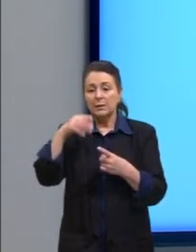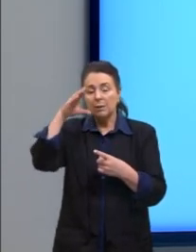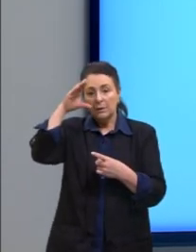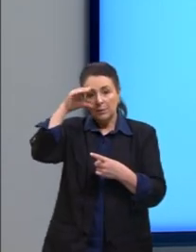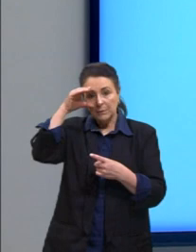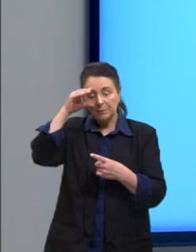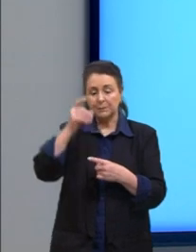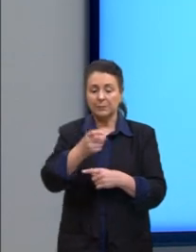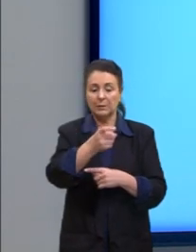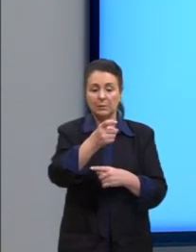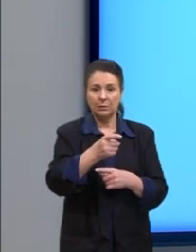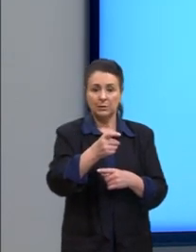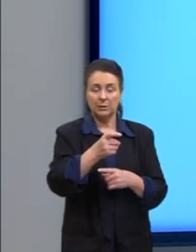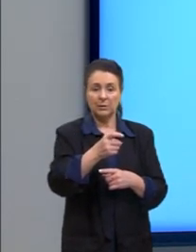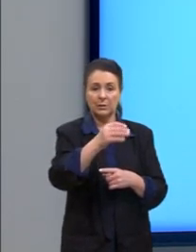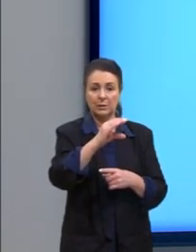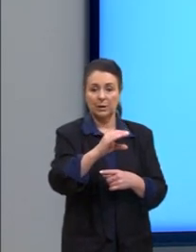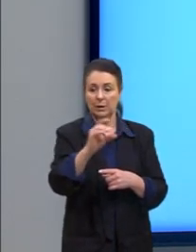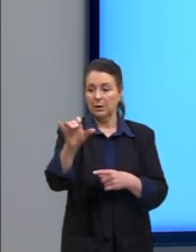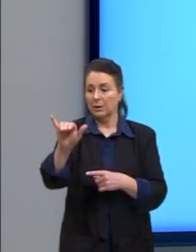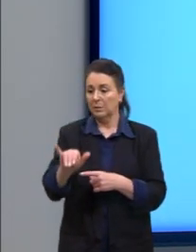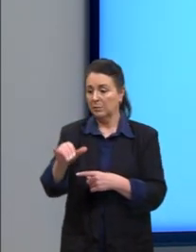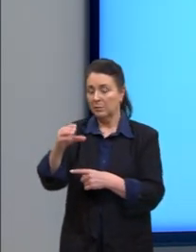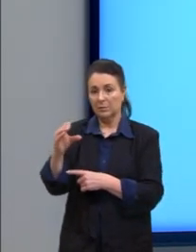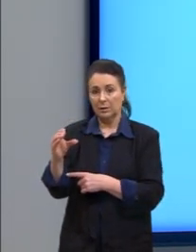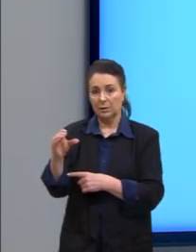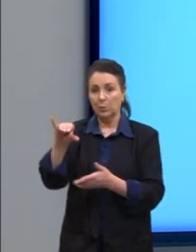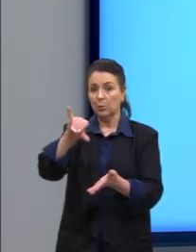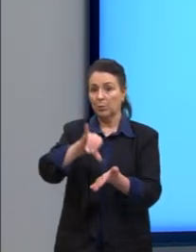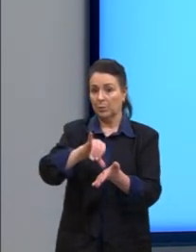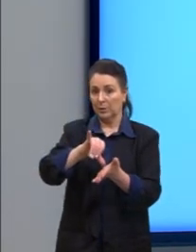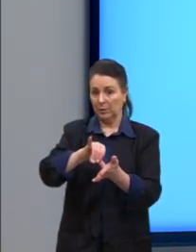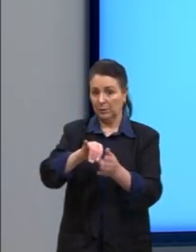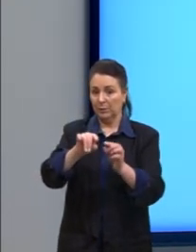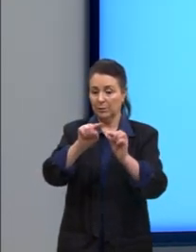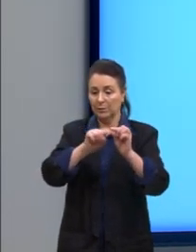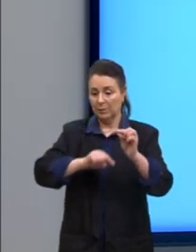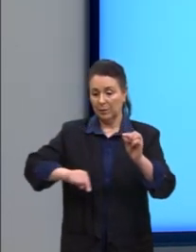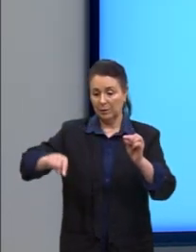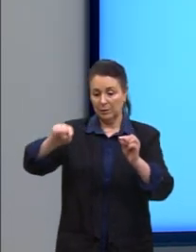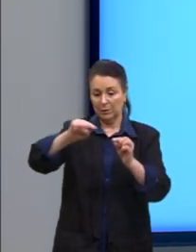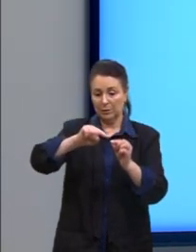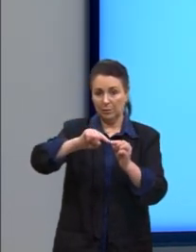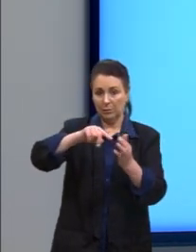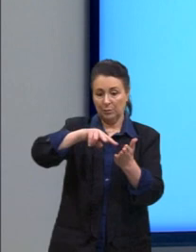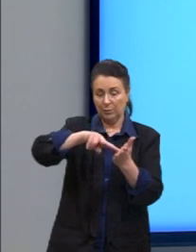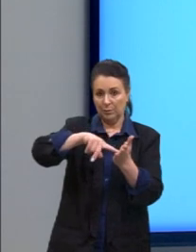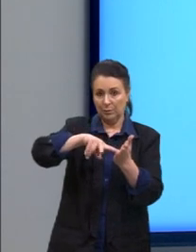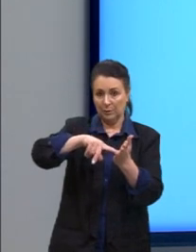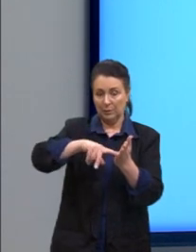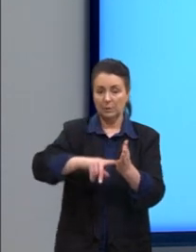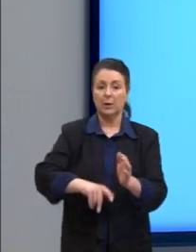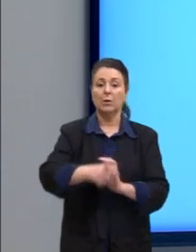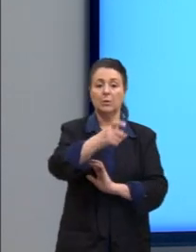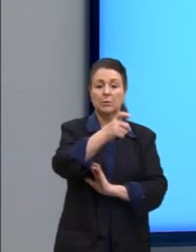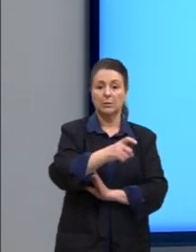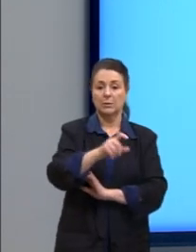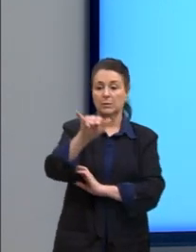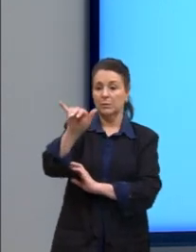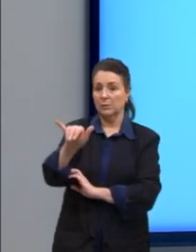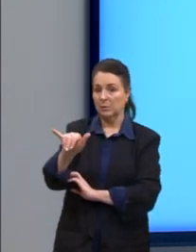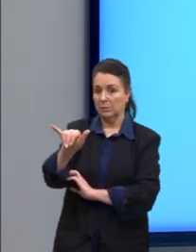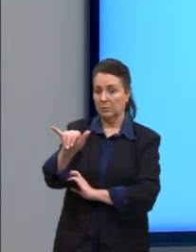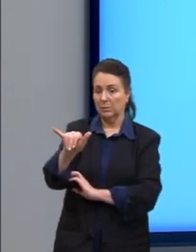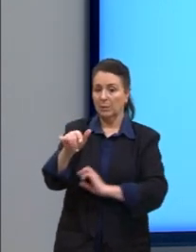xc e o yc, o centro da circunferência. O x e o y, eles vão ser coordenados de um outro